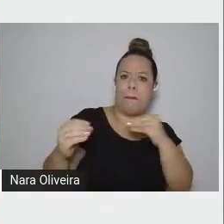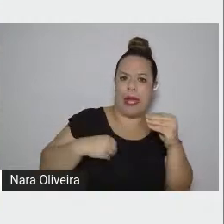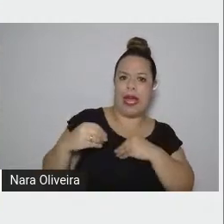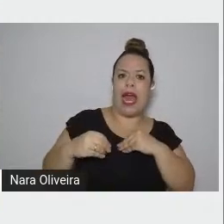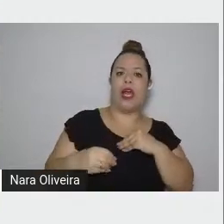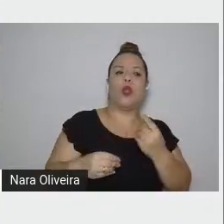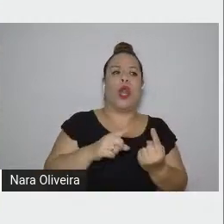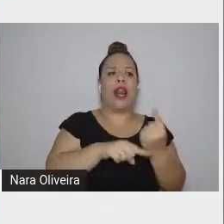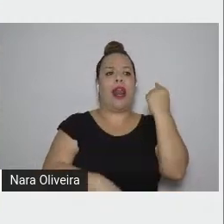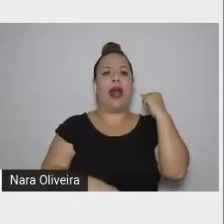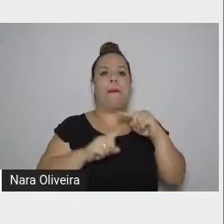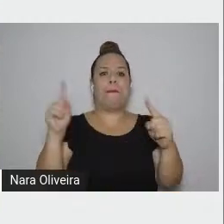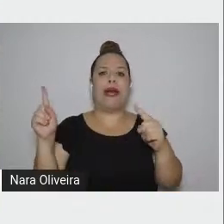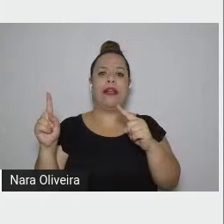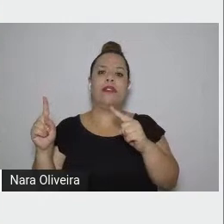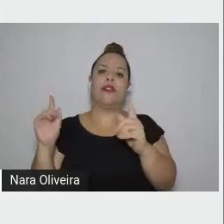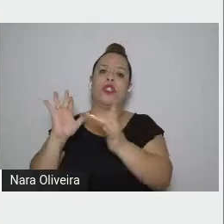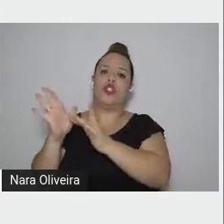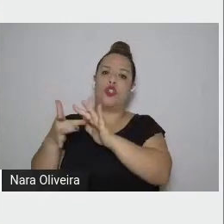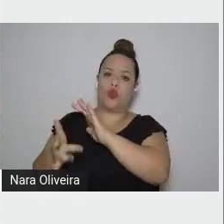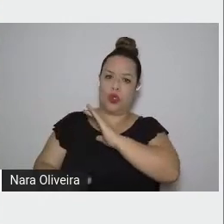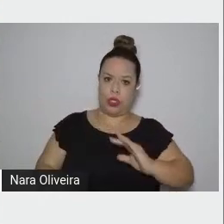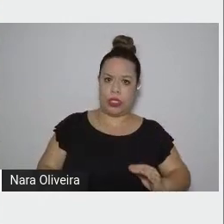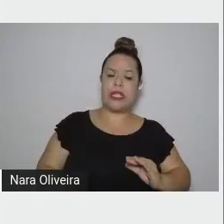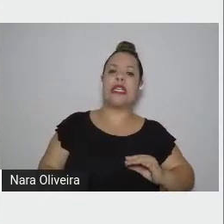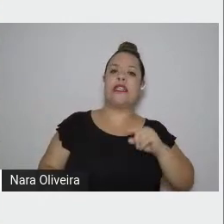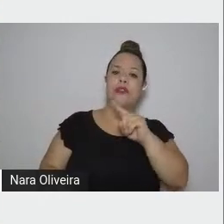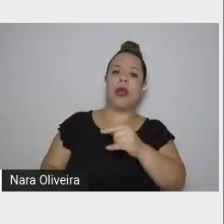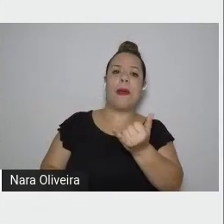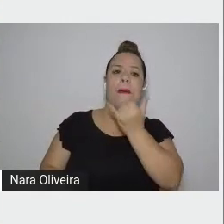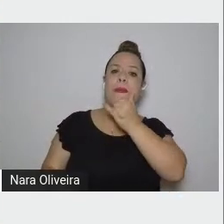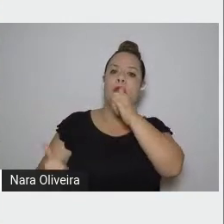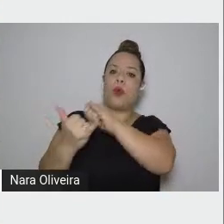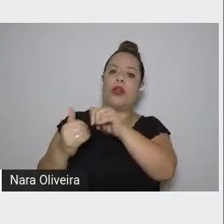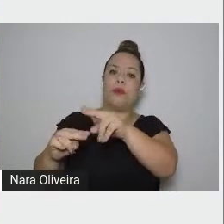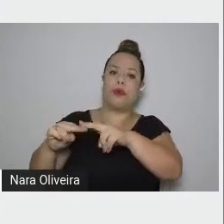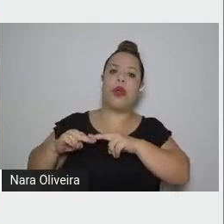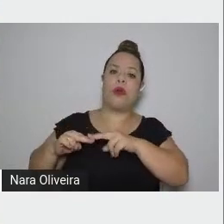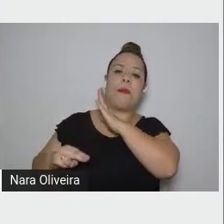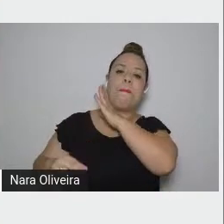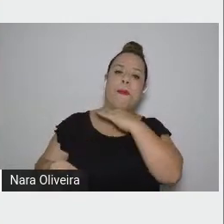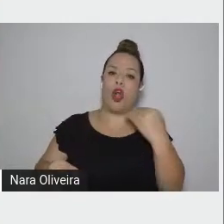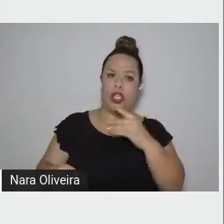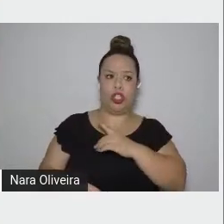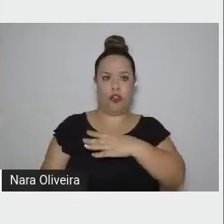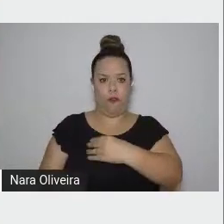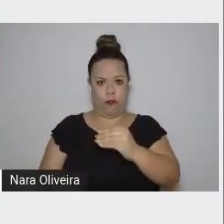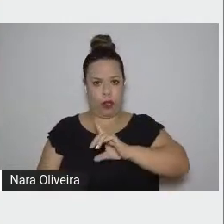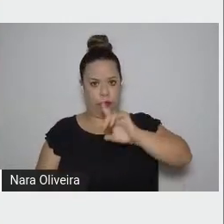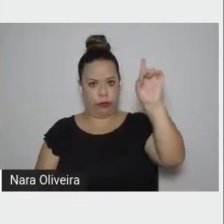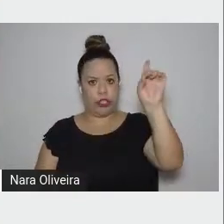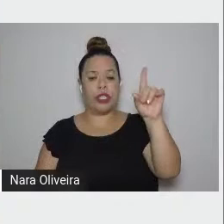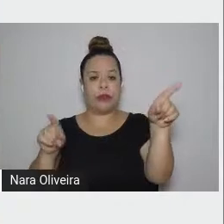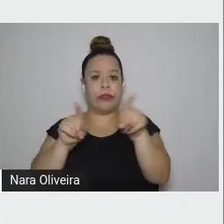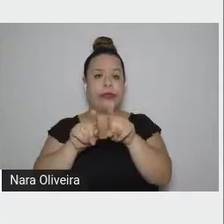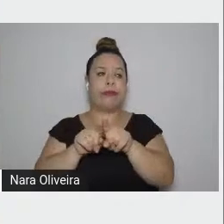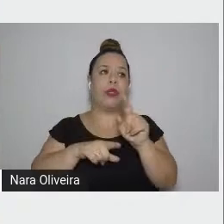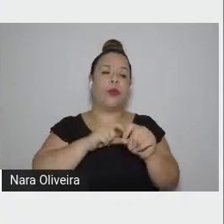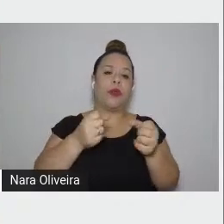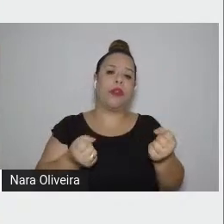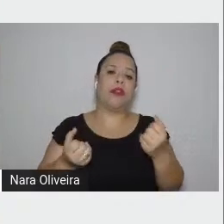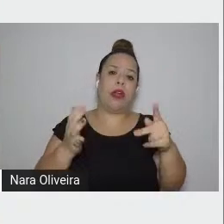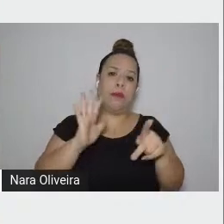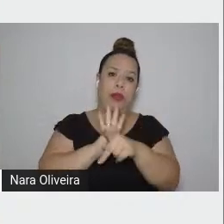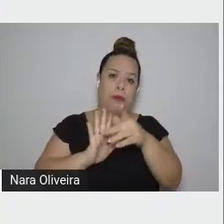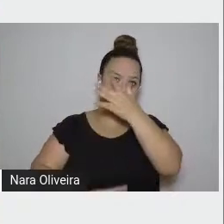custas do martírio do próprio filho de Deus, o que concede aos beneficiados uma nova